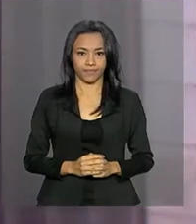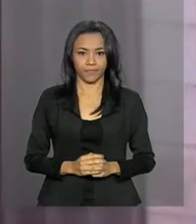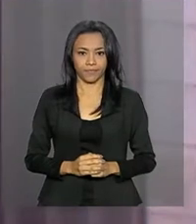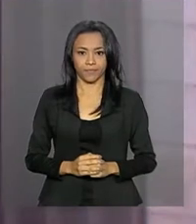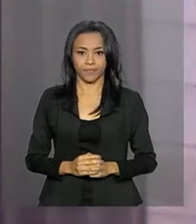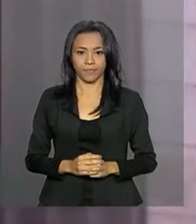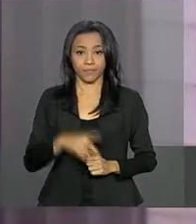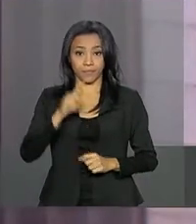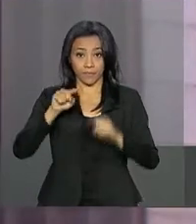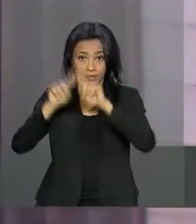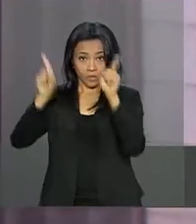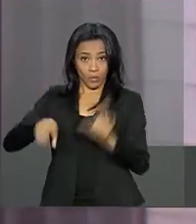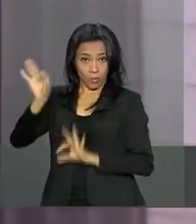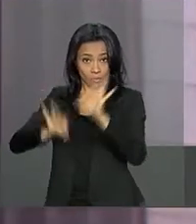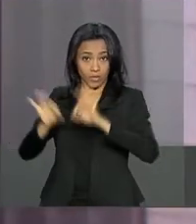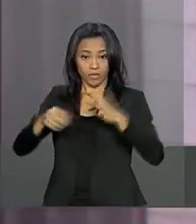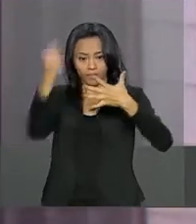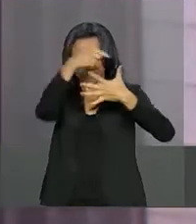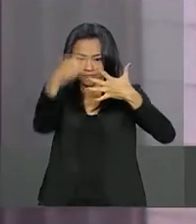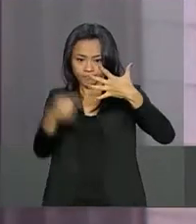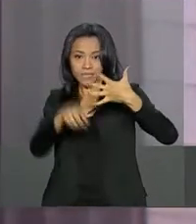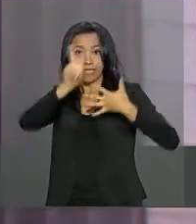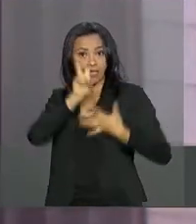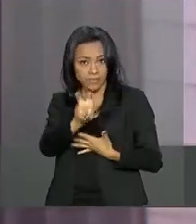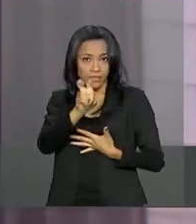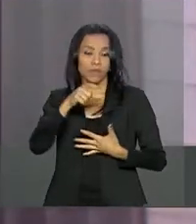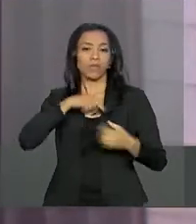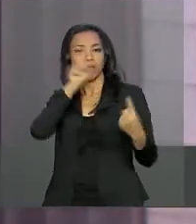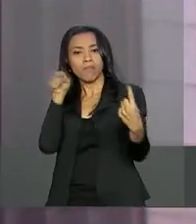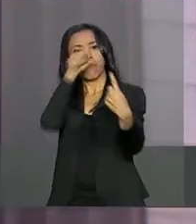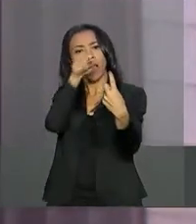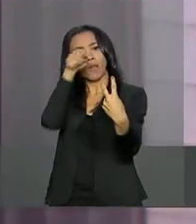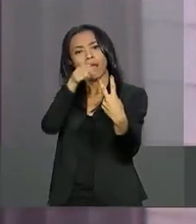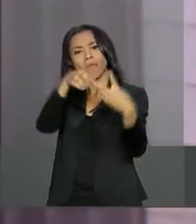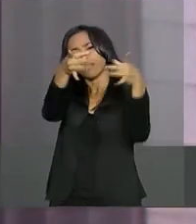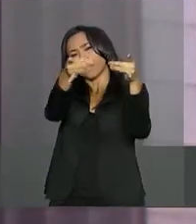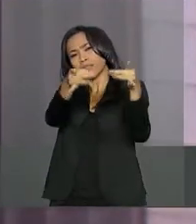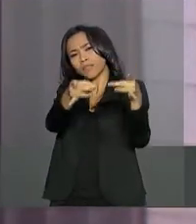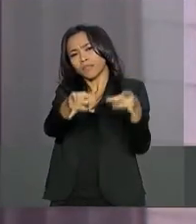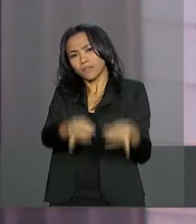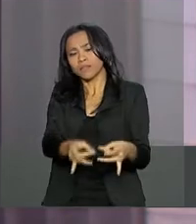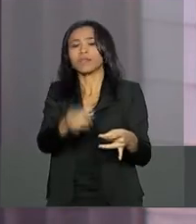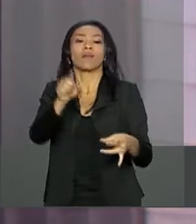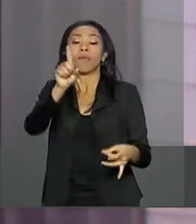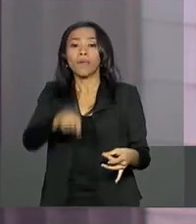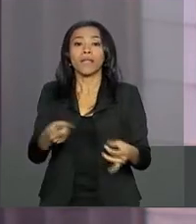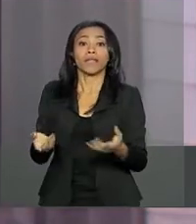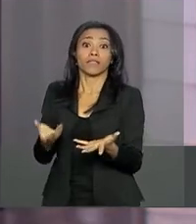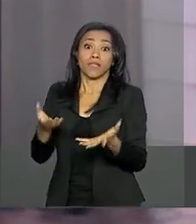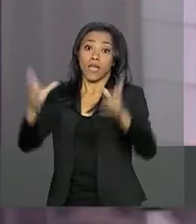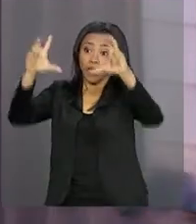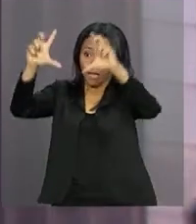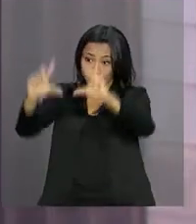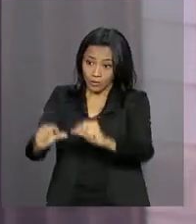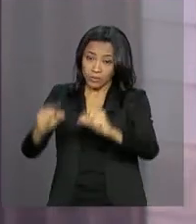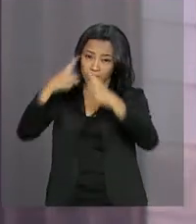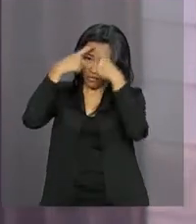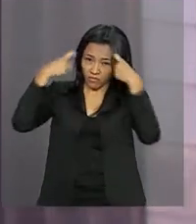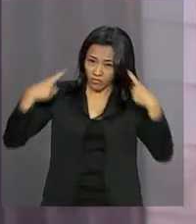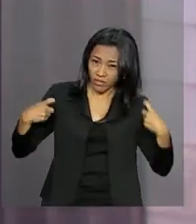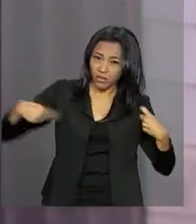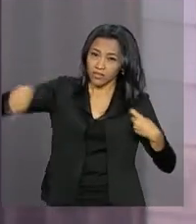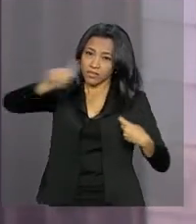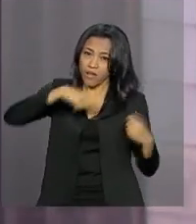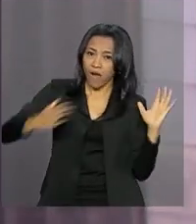O plano tem cinco objetivos e traz metas detalhadas. Além de reduzir os índices de criminalidade, a ideia é